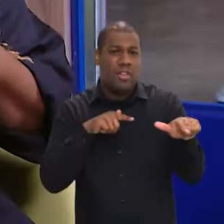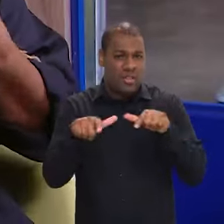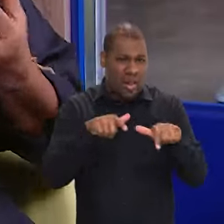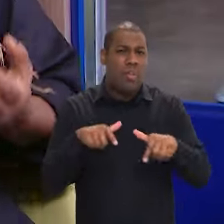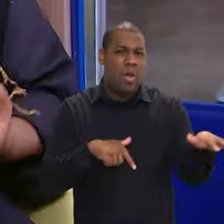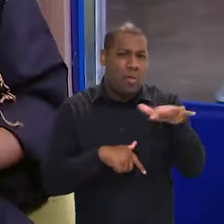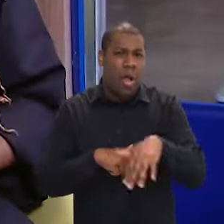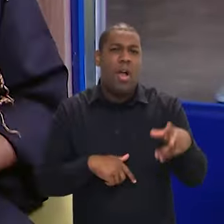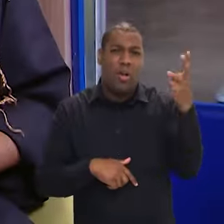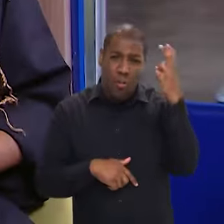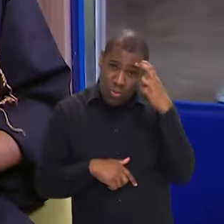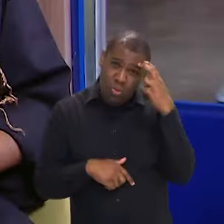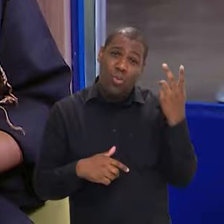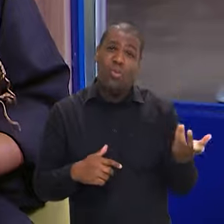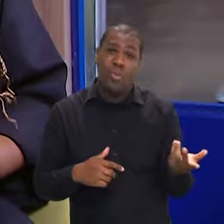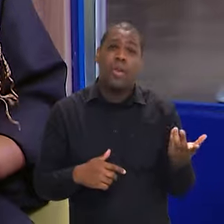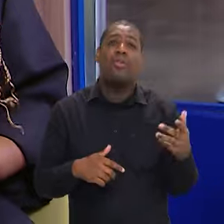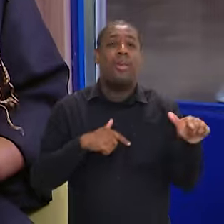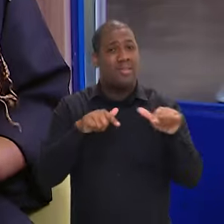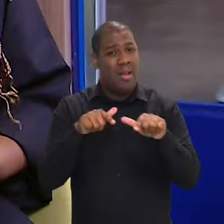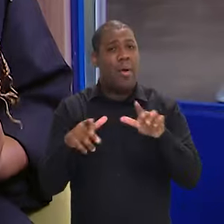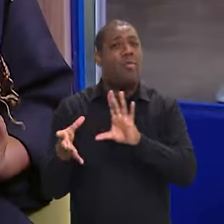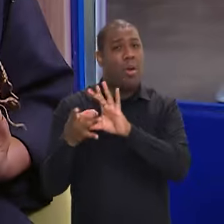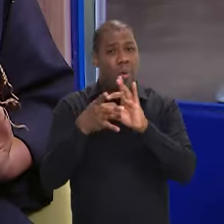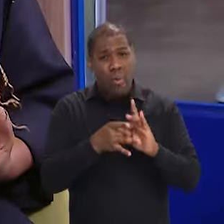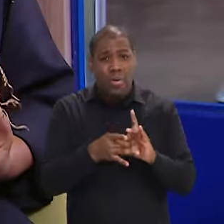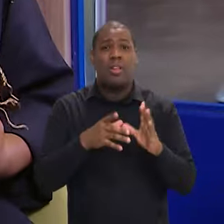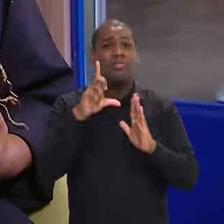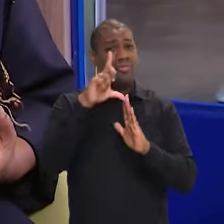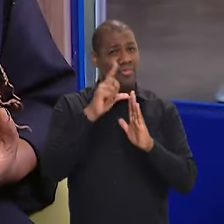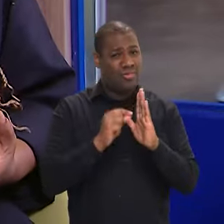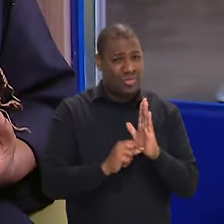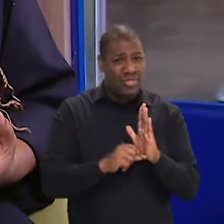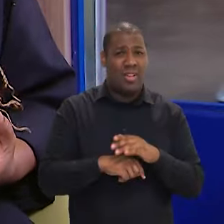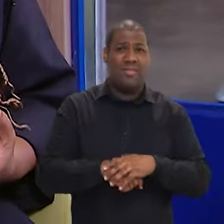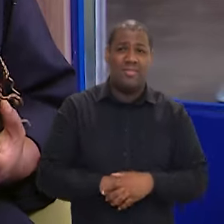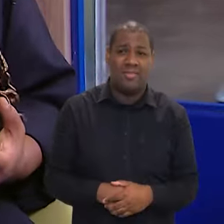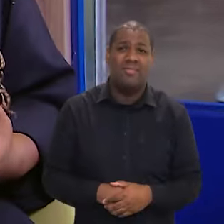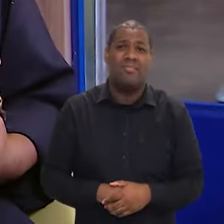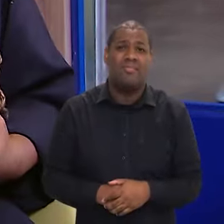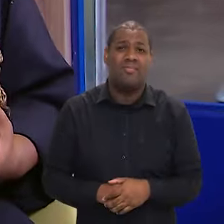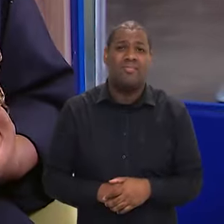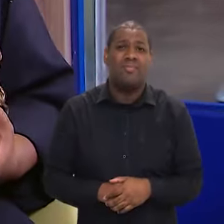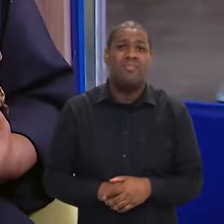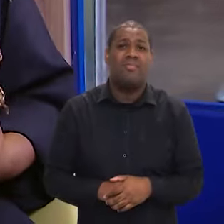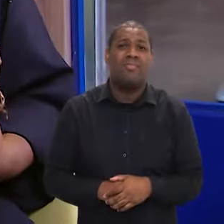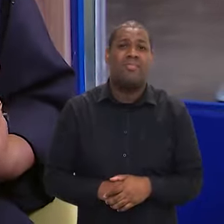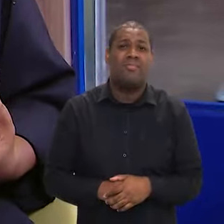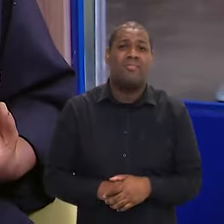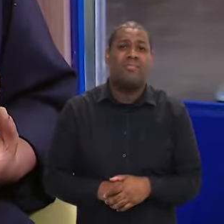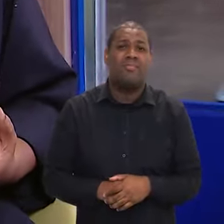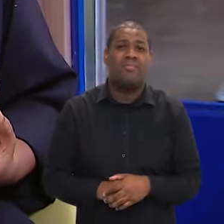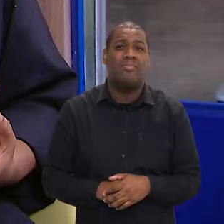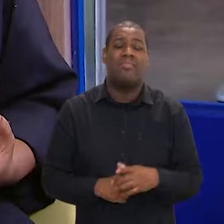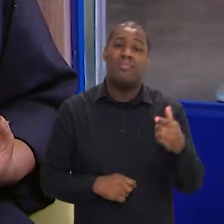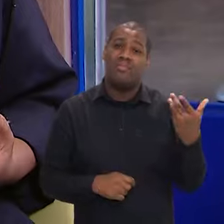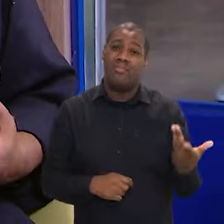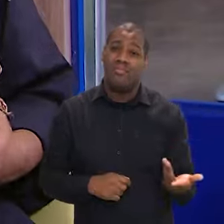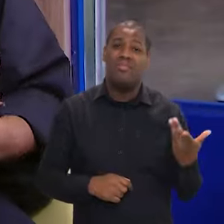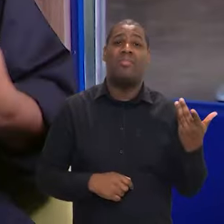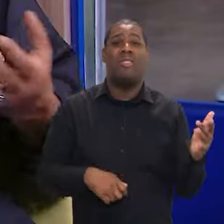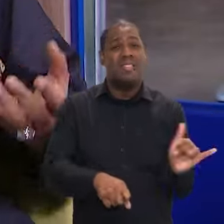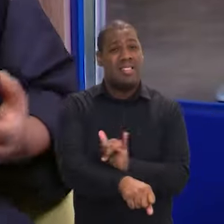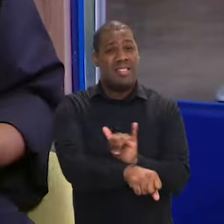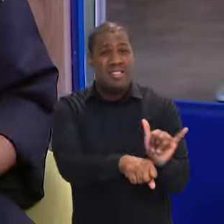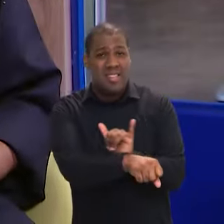consegue trabalhar mais. E é no Brasil inteiro, no país todo, né? Existe uma independência muito grande